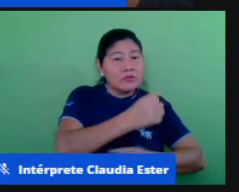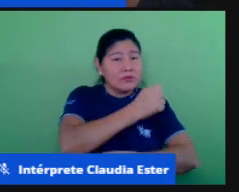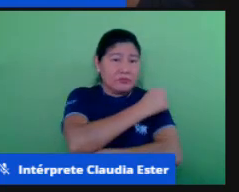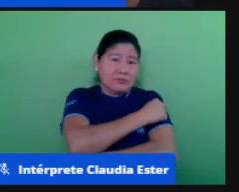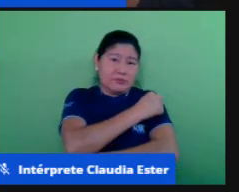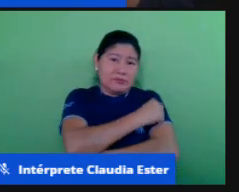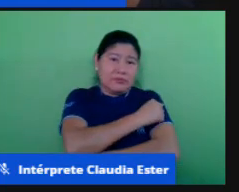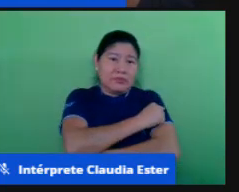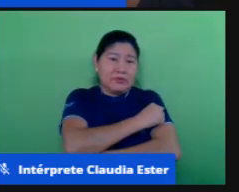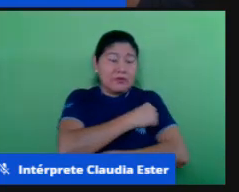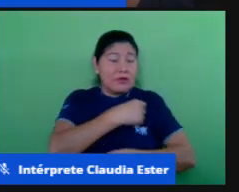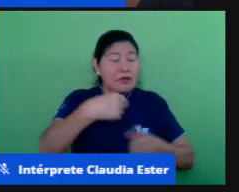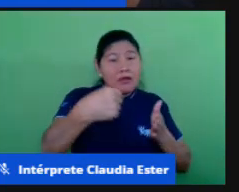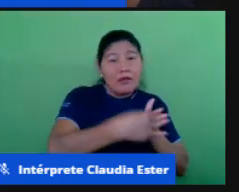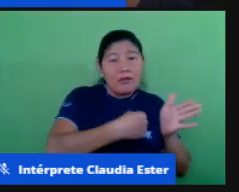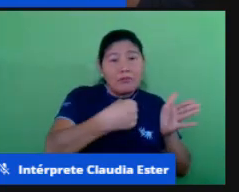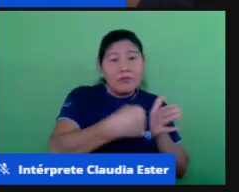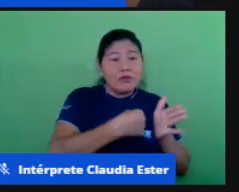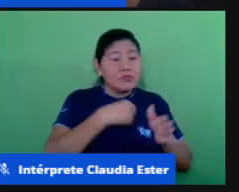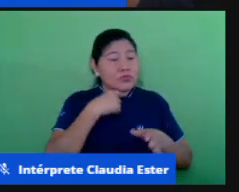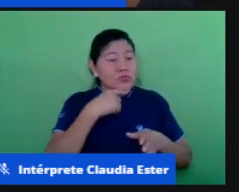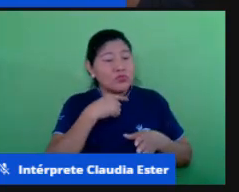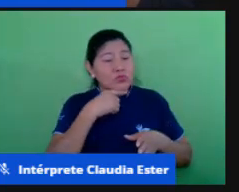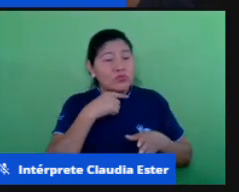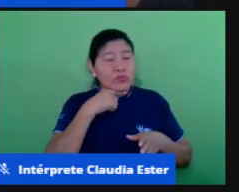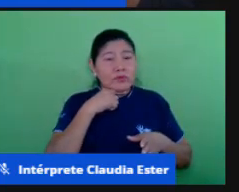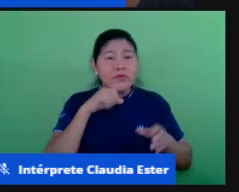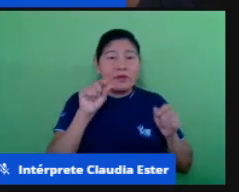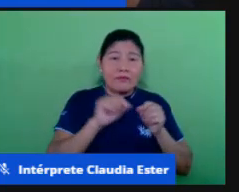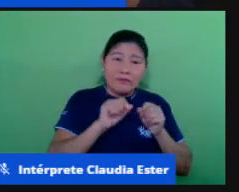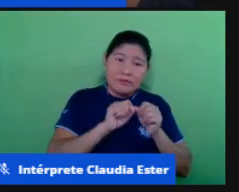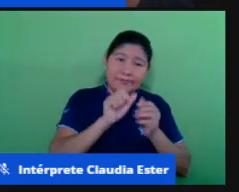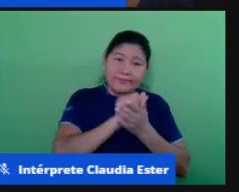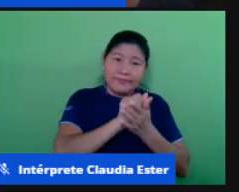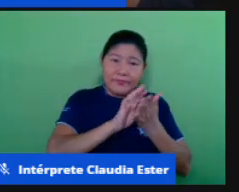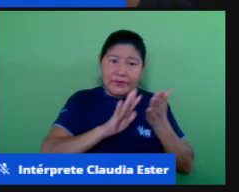né desenvolver sua atividade profissional